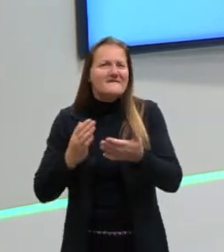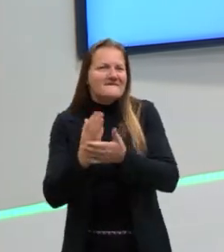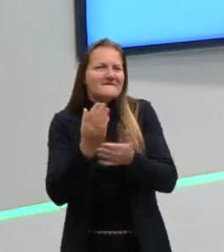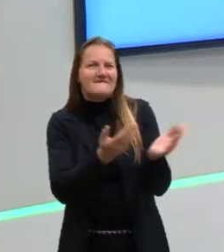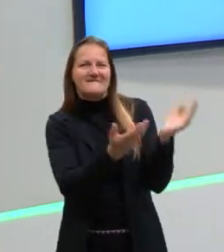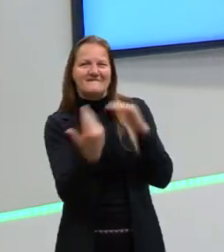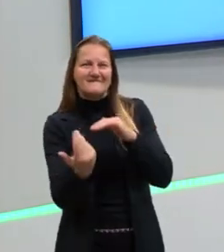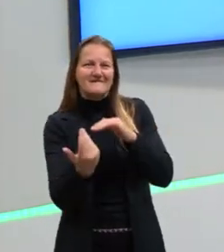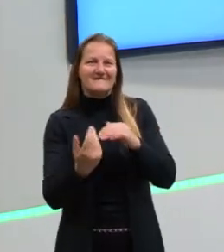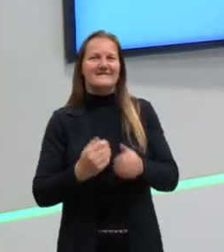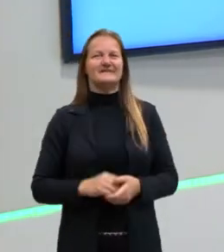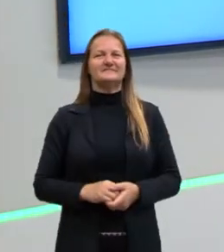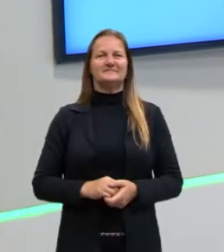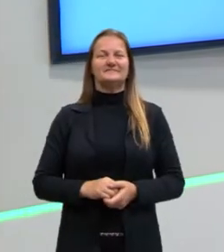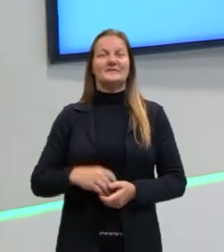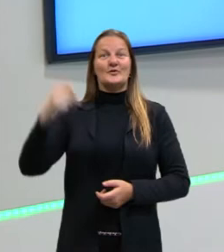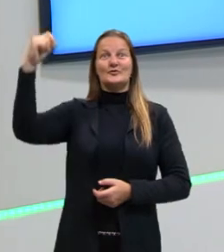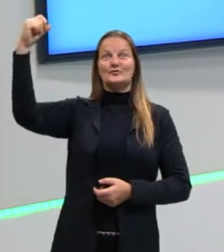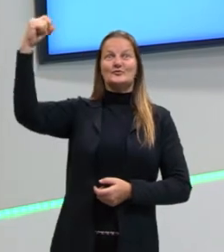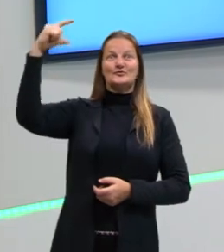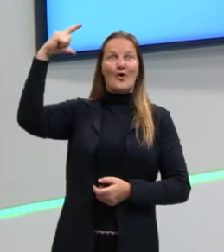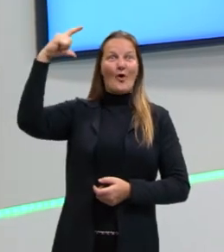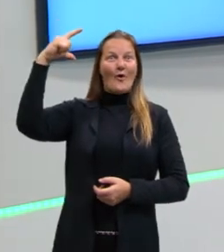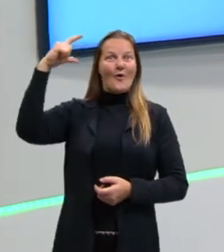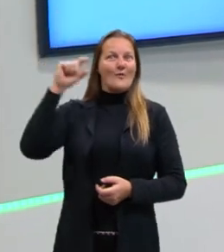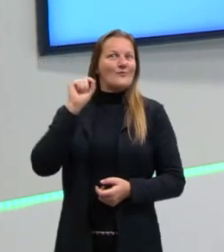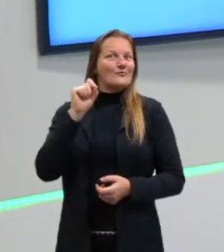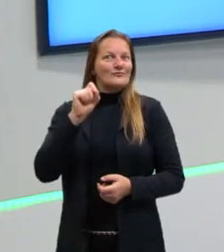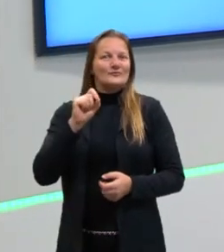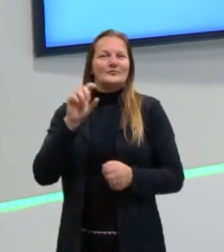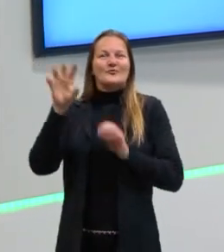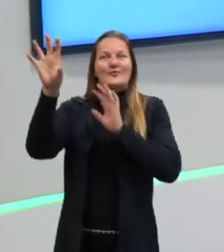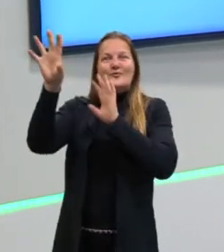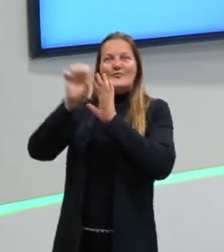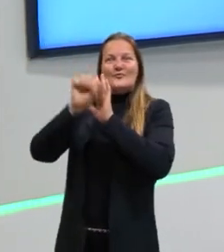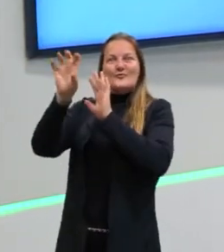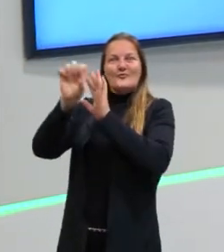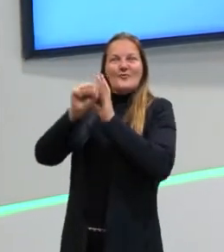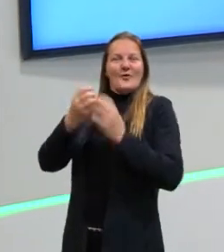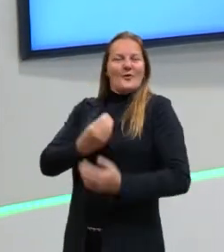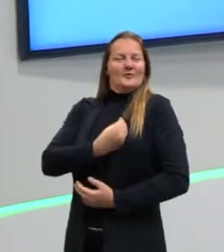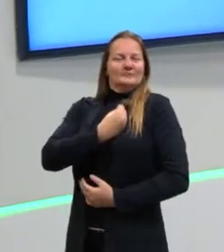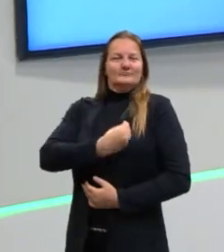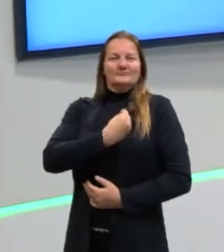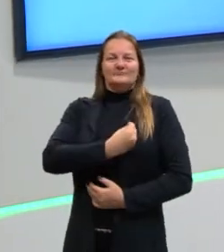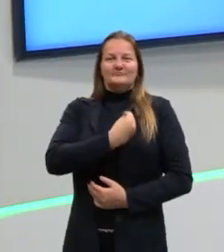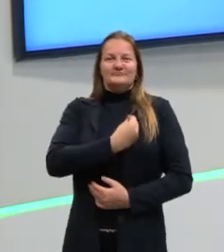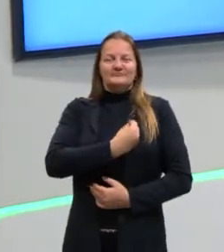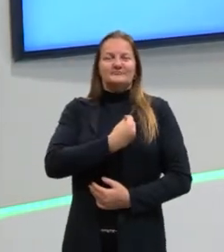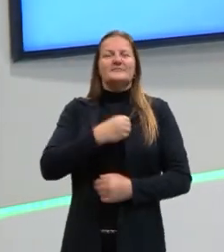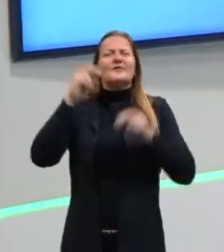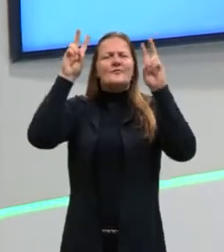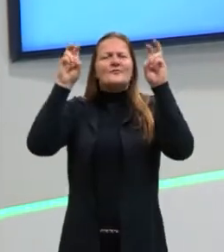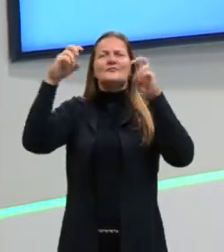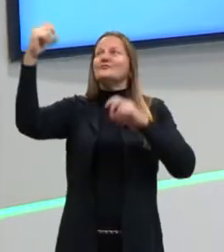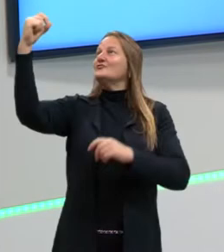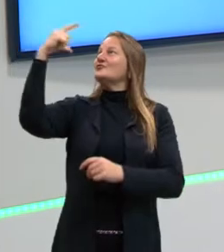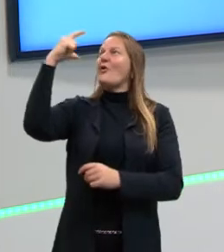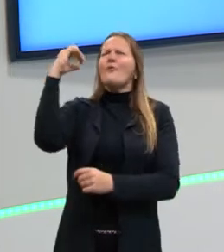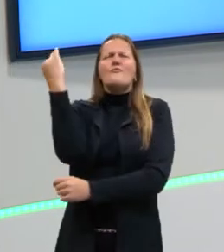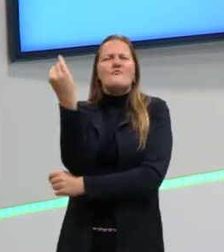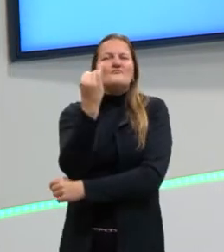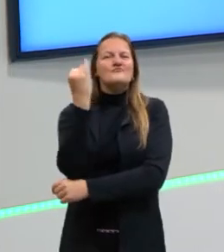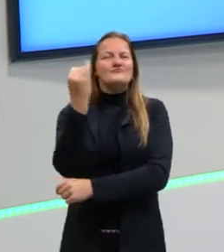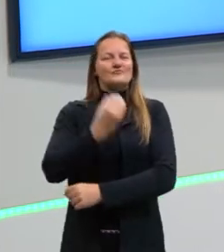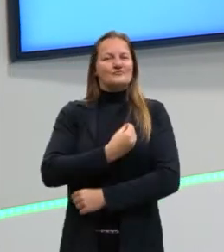para a aula de hoje sobre o sol, que é a fonte de vida. É bem falado isso, que o sol é a fonte de vida.